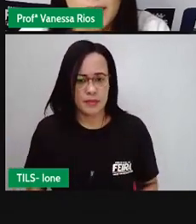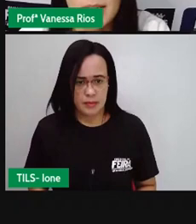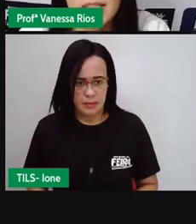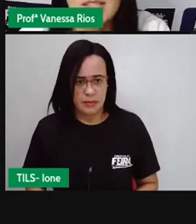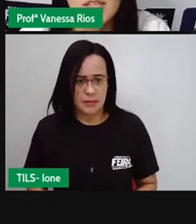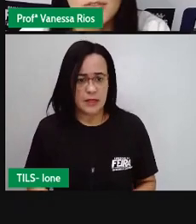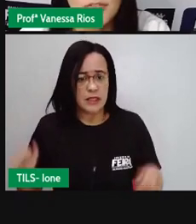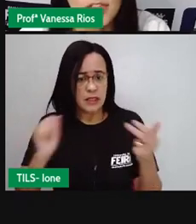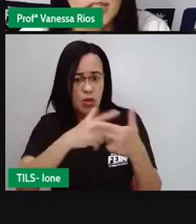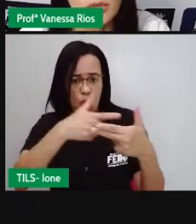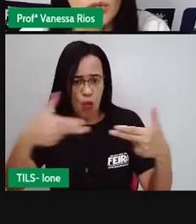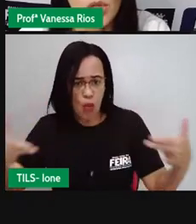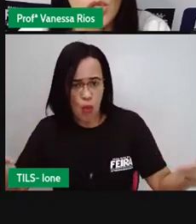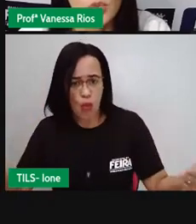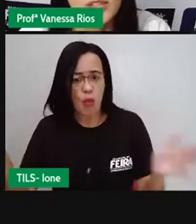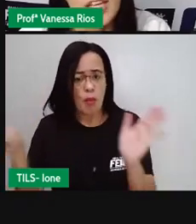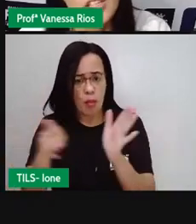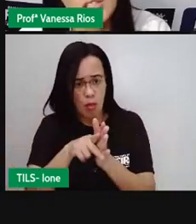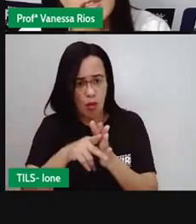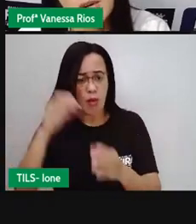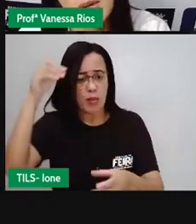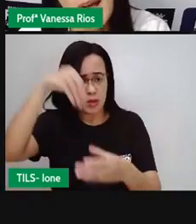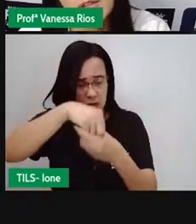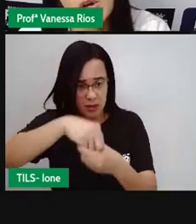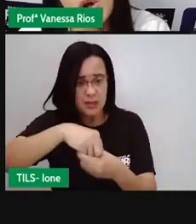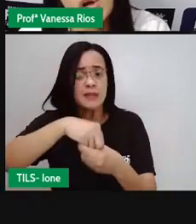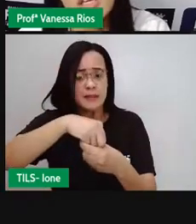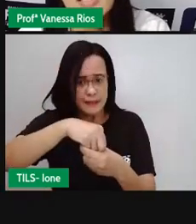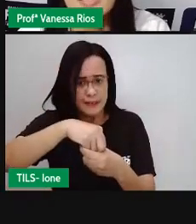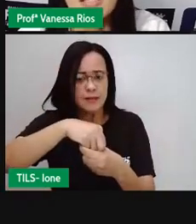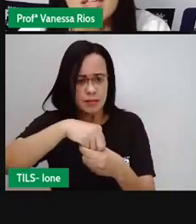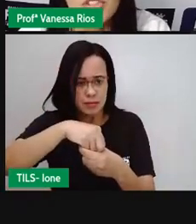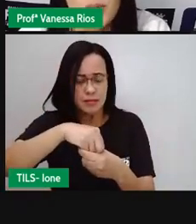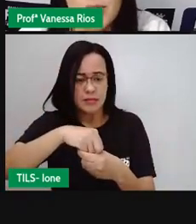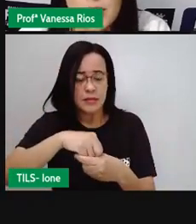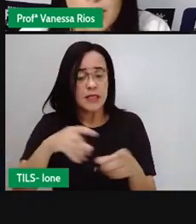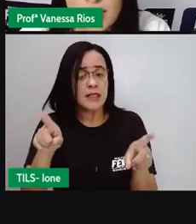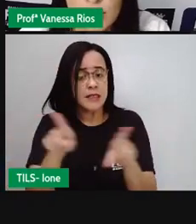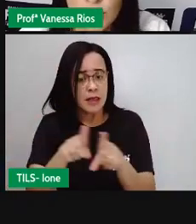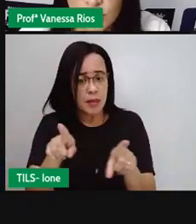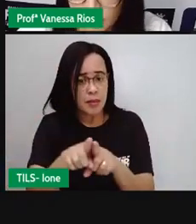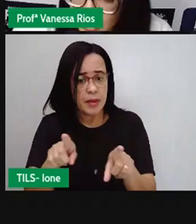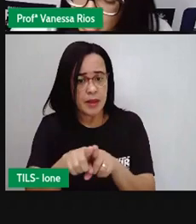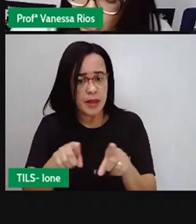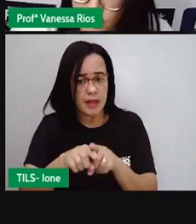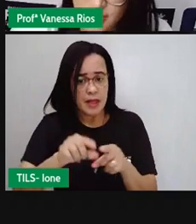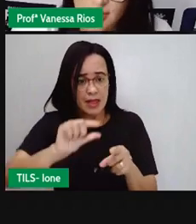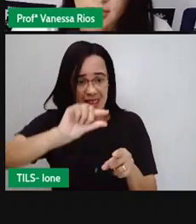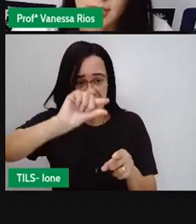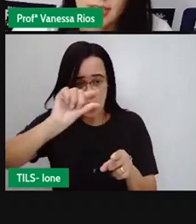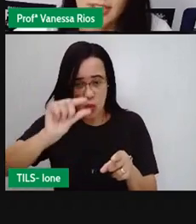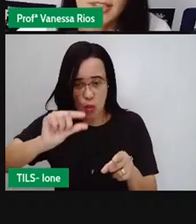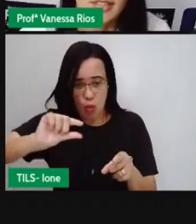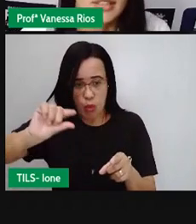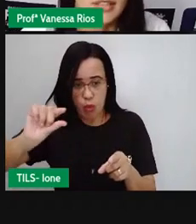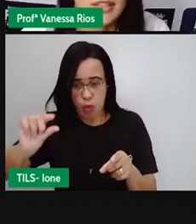pelo pâncreas e o fígado. No intestino delgado, ocorre grande absorção de nutrientes.